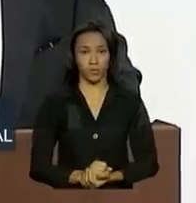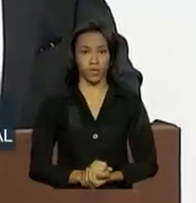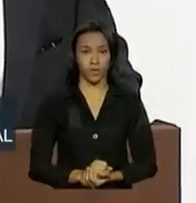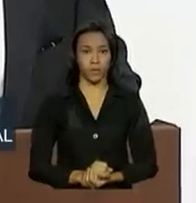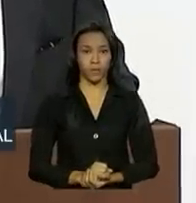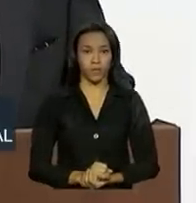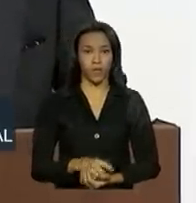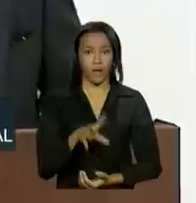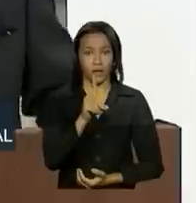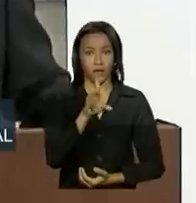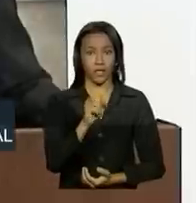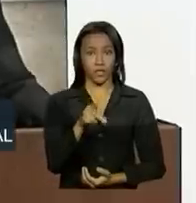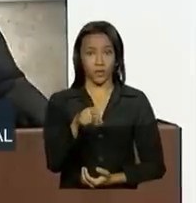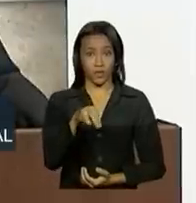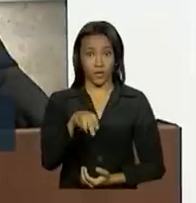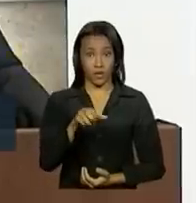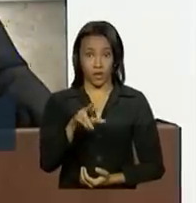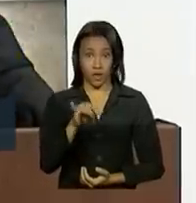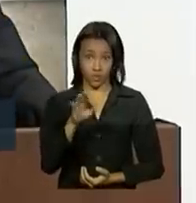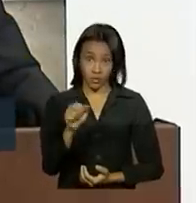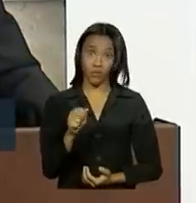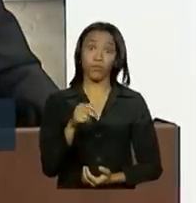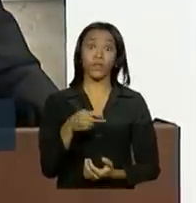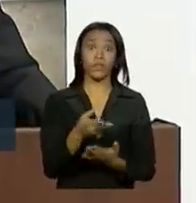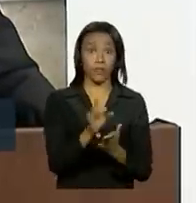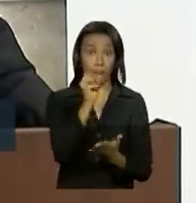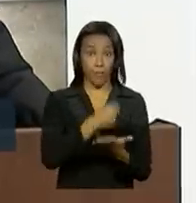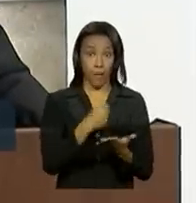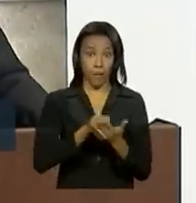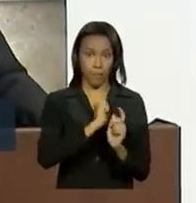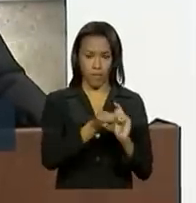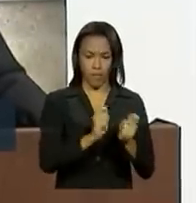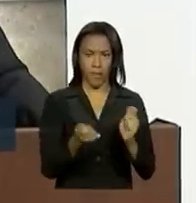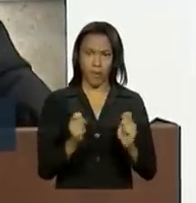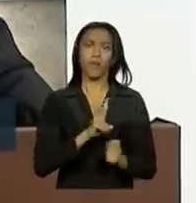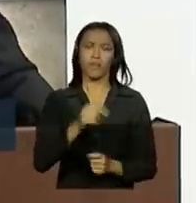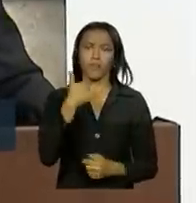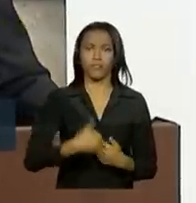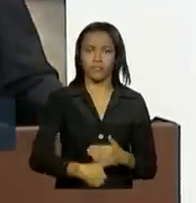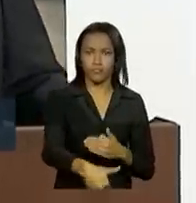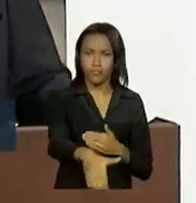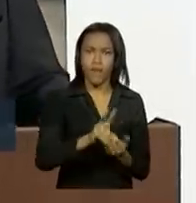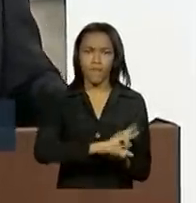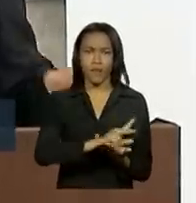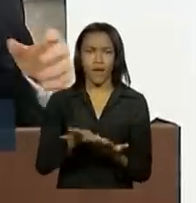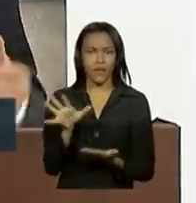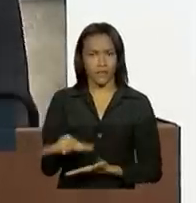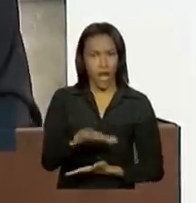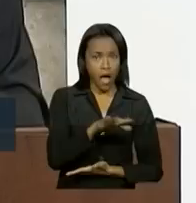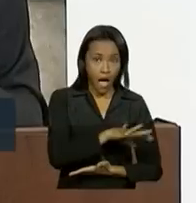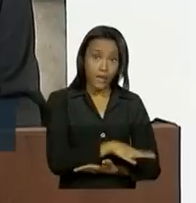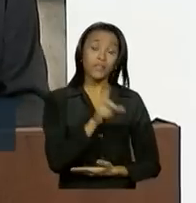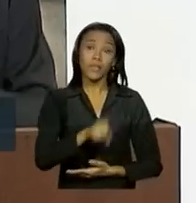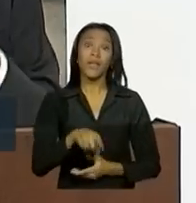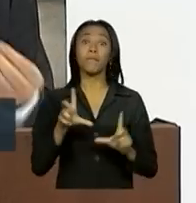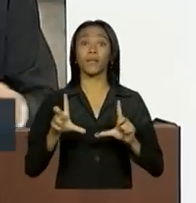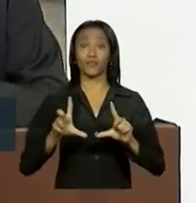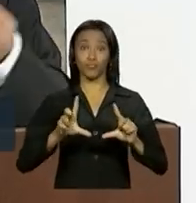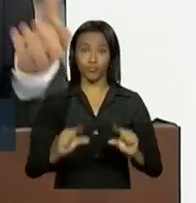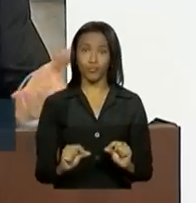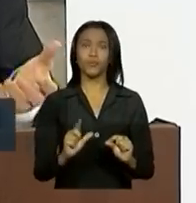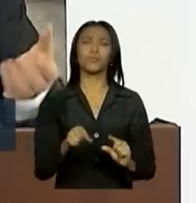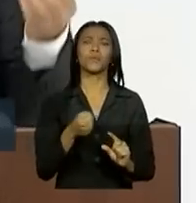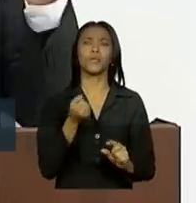desoneração da folha de pagamentos, que já está entrando em vigor para vários setores, que é uma maneira de reduzir o